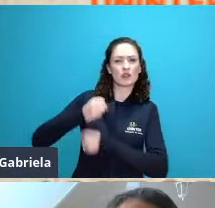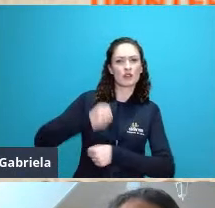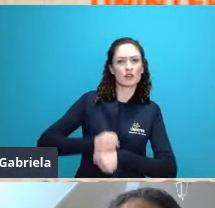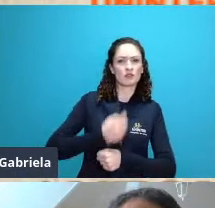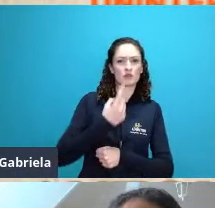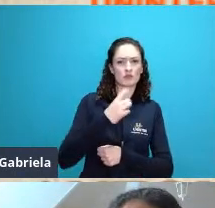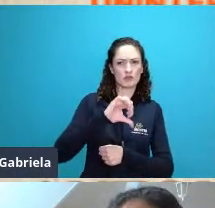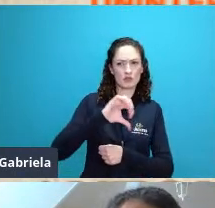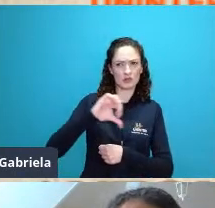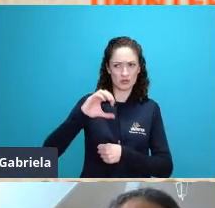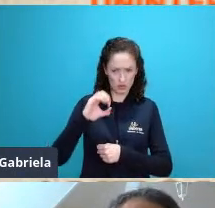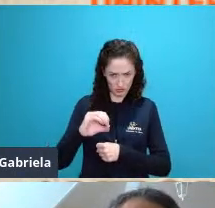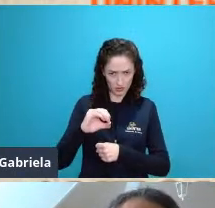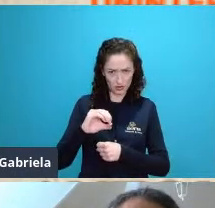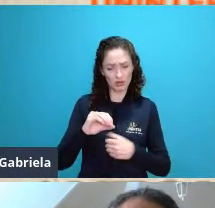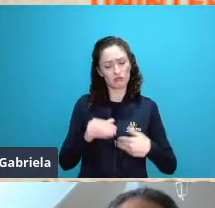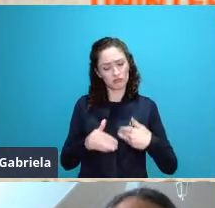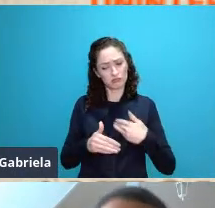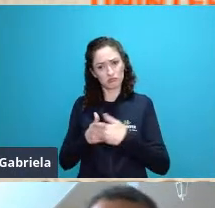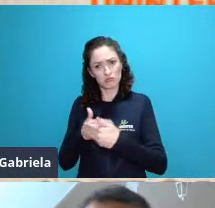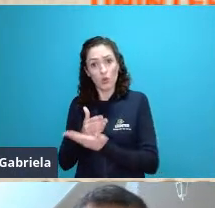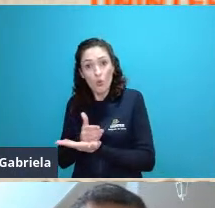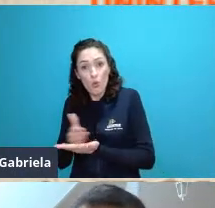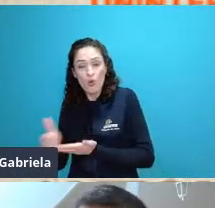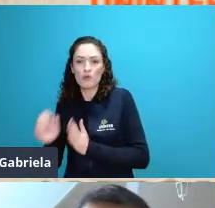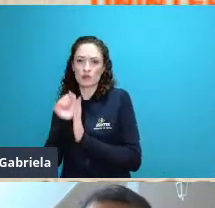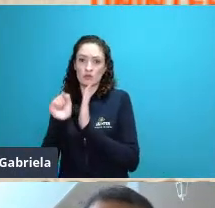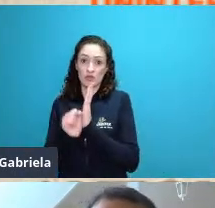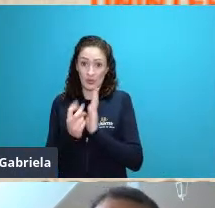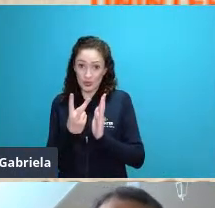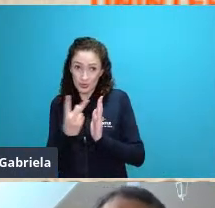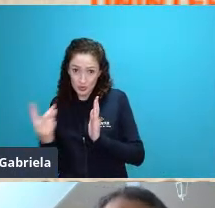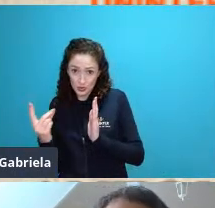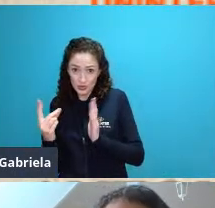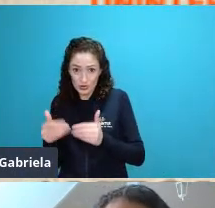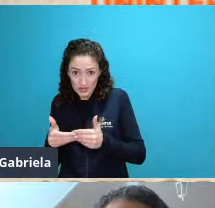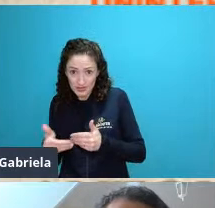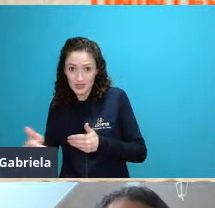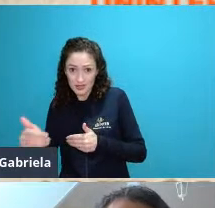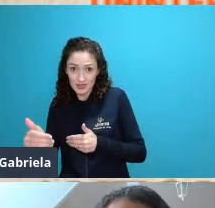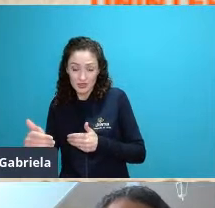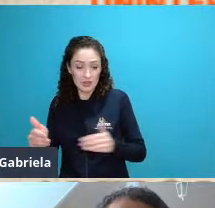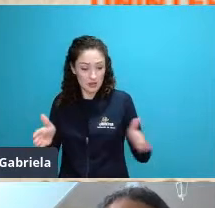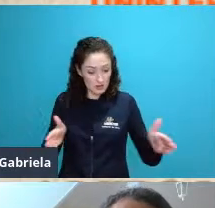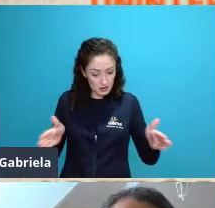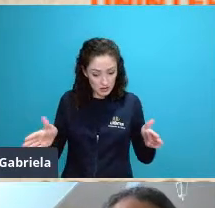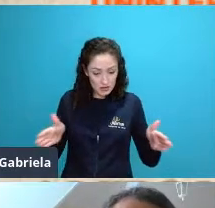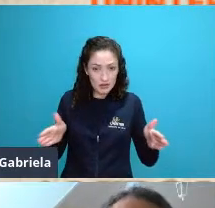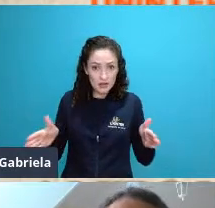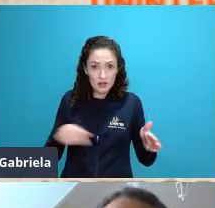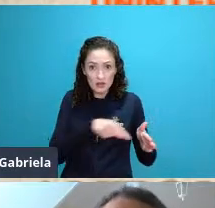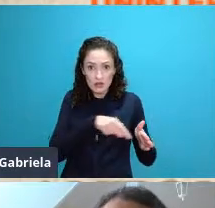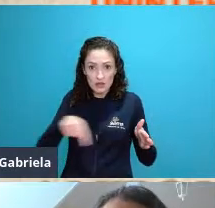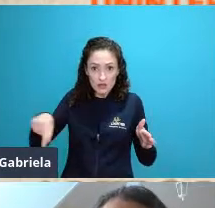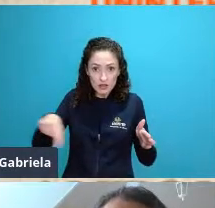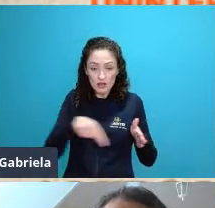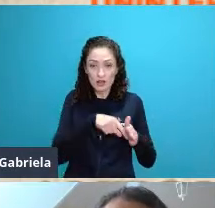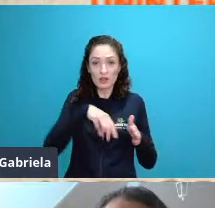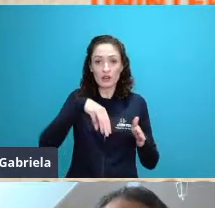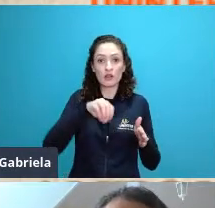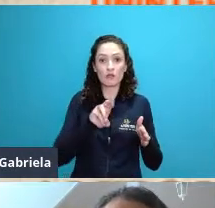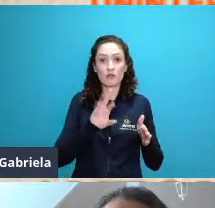até o início do século 21 grande parte dos trabalhos na área de geomorfologia era pautada em análise